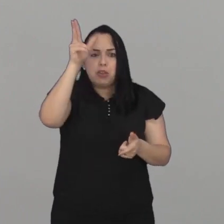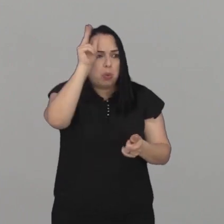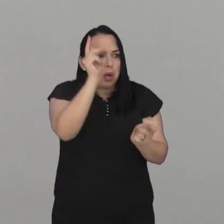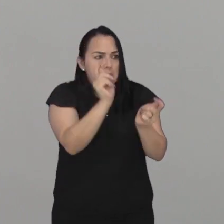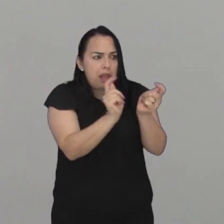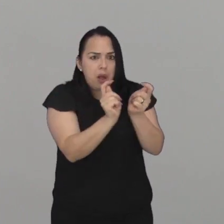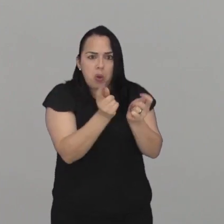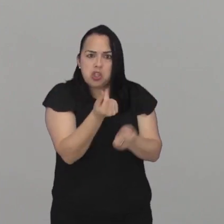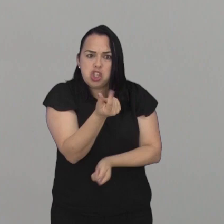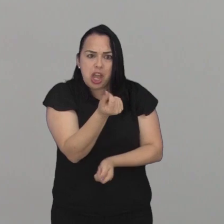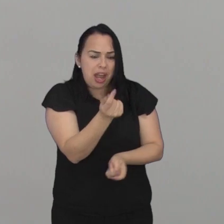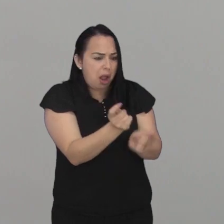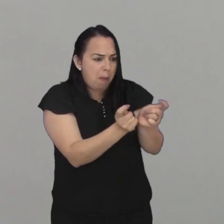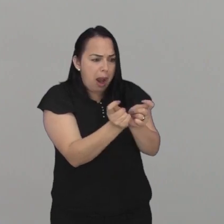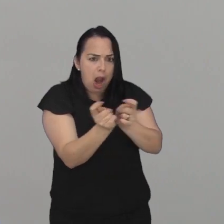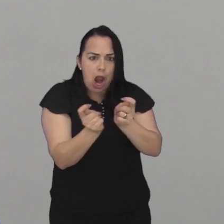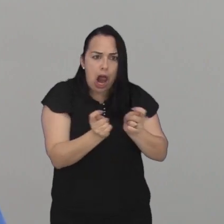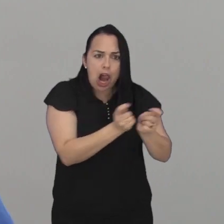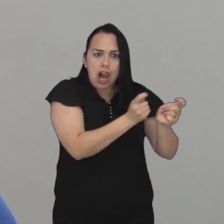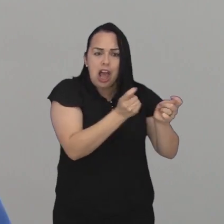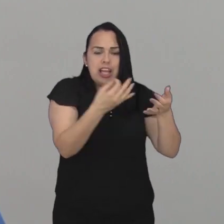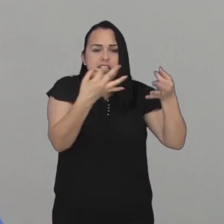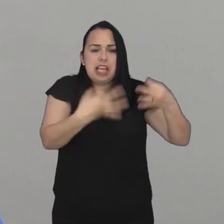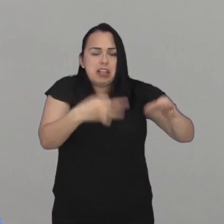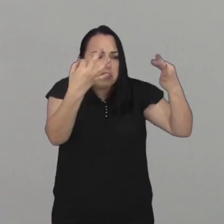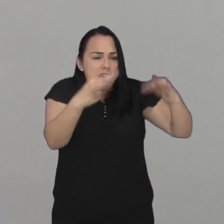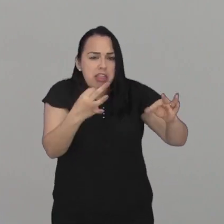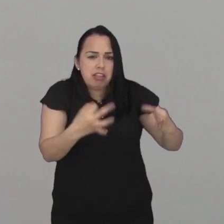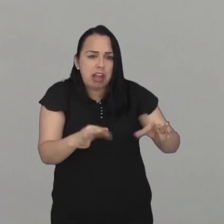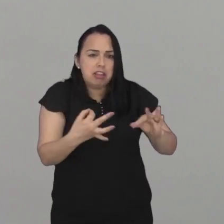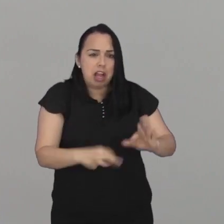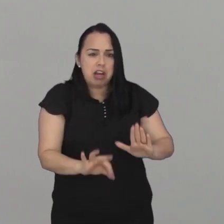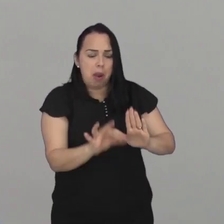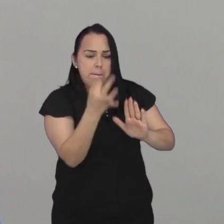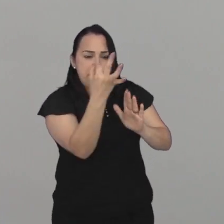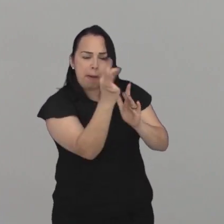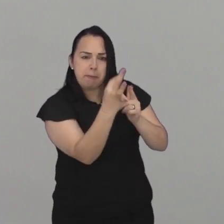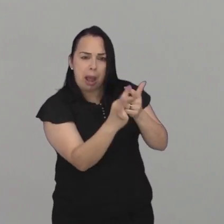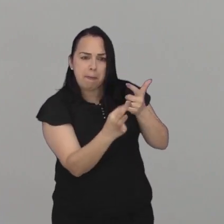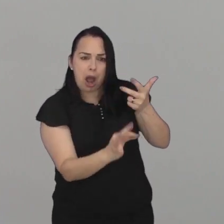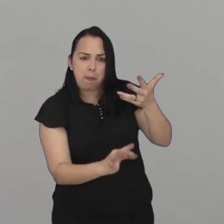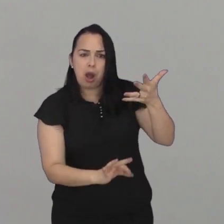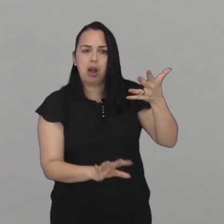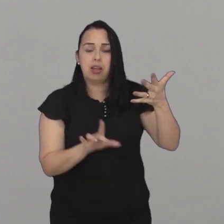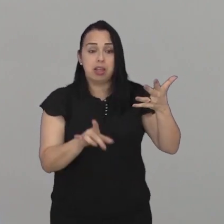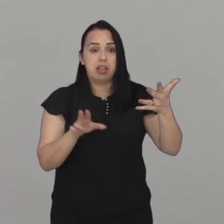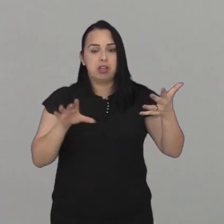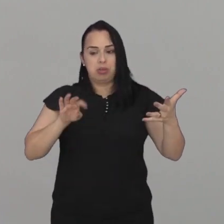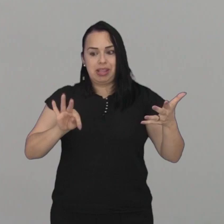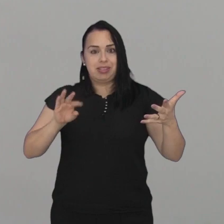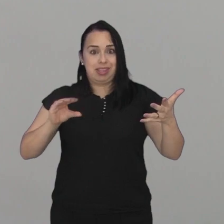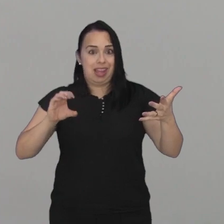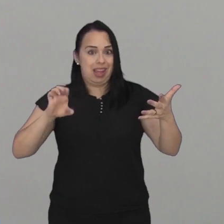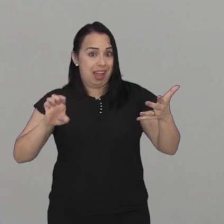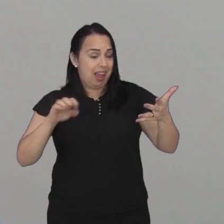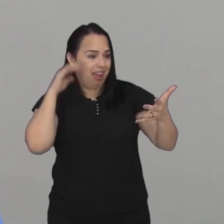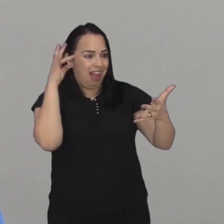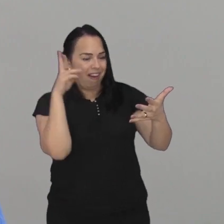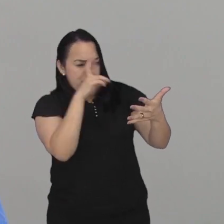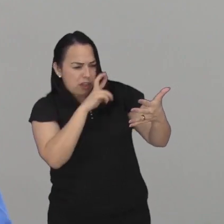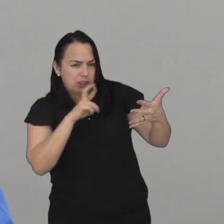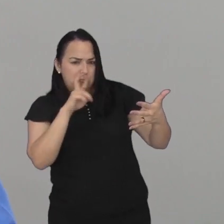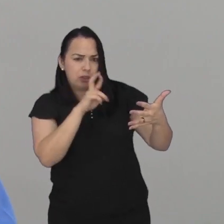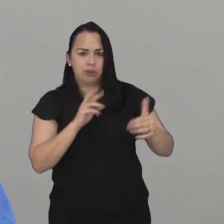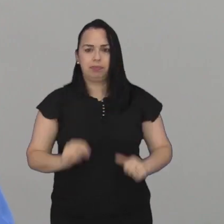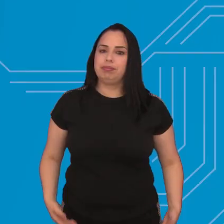controlado as suas questões financeiras que é onde o tribunal realmente fica muito de olho que são os gastos